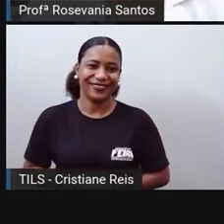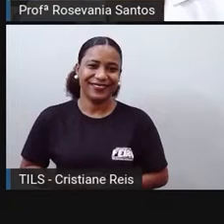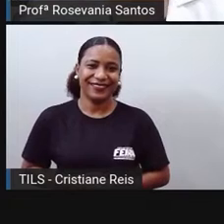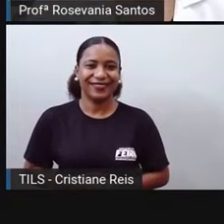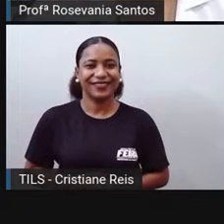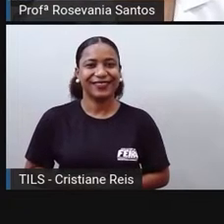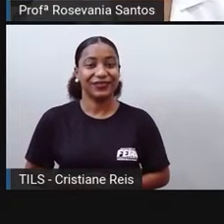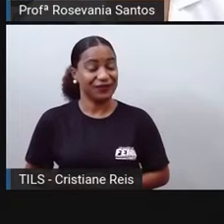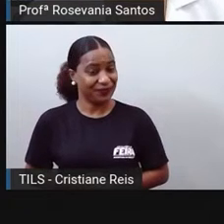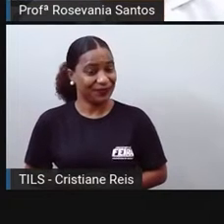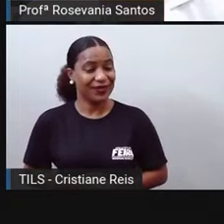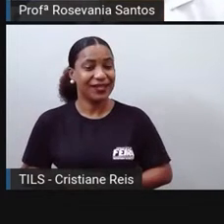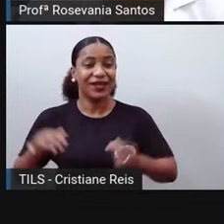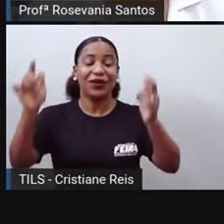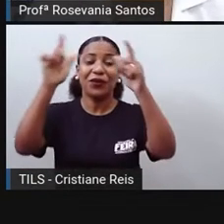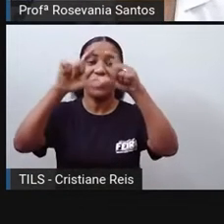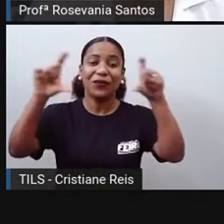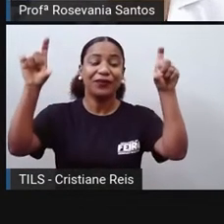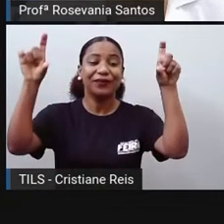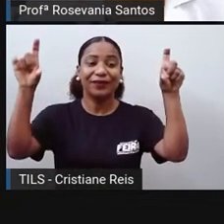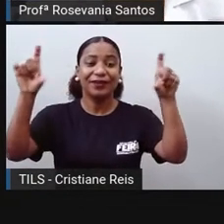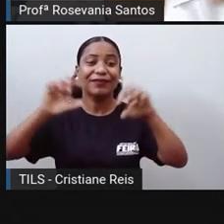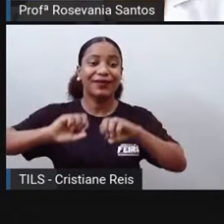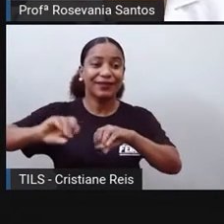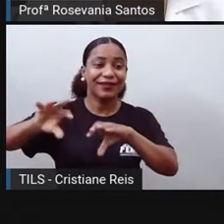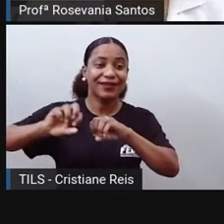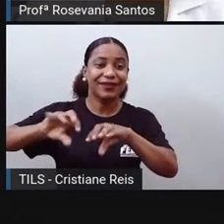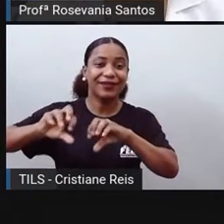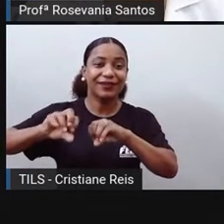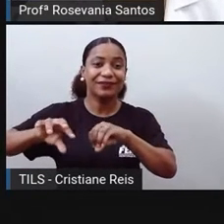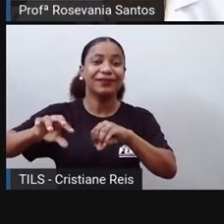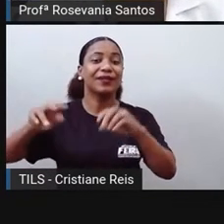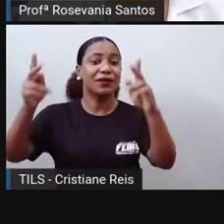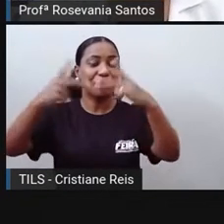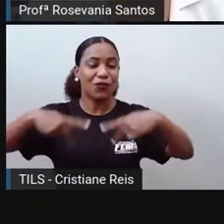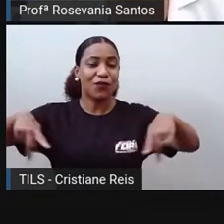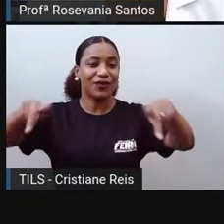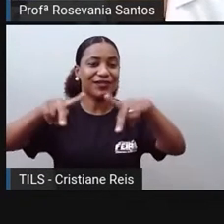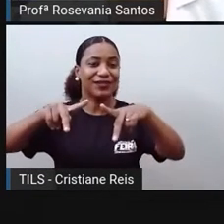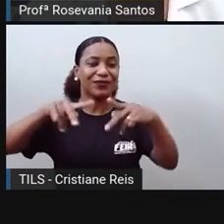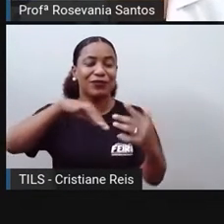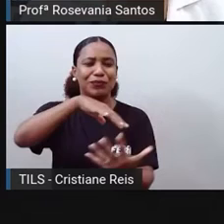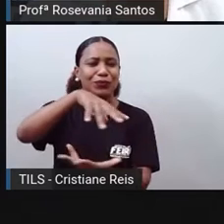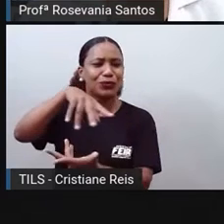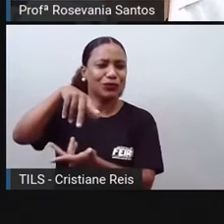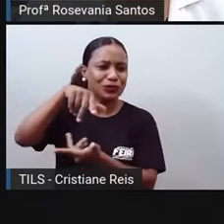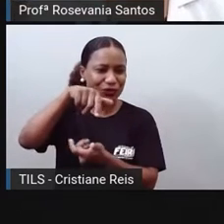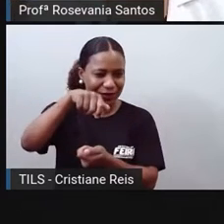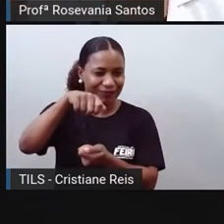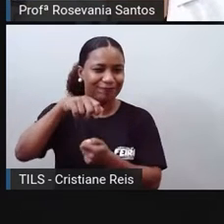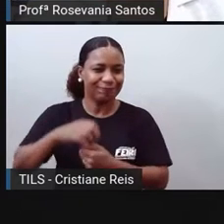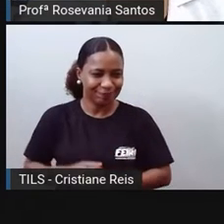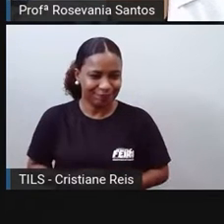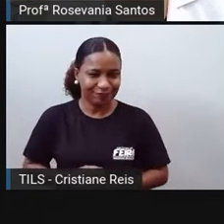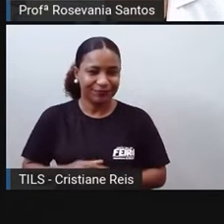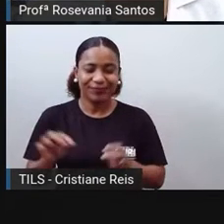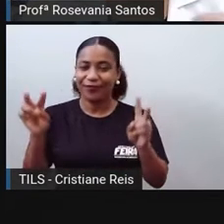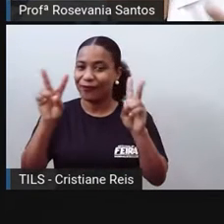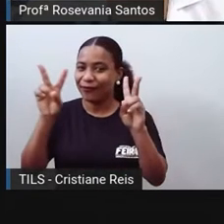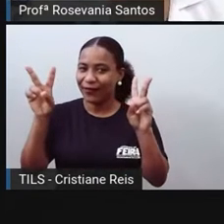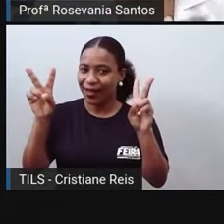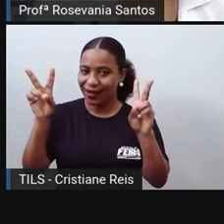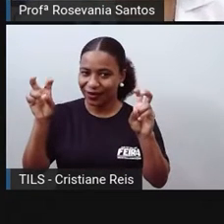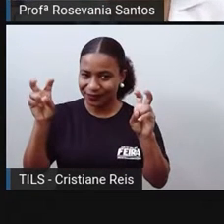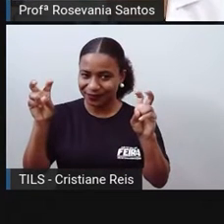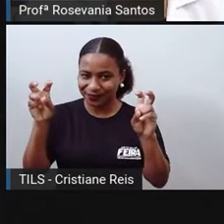Bom, o tema da nossa aula de hoje, né? Nós vamos falar sobre a população mundial. É um tema, assim, que vocês trabalham